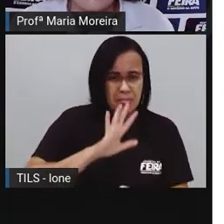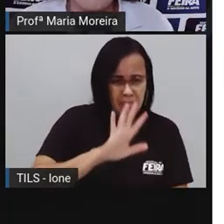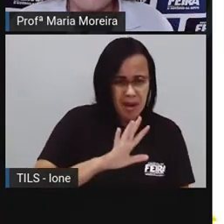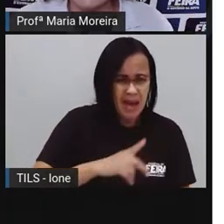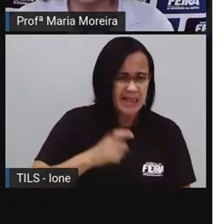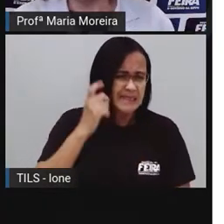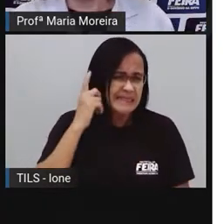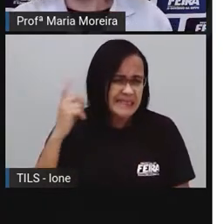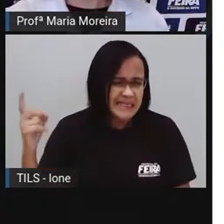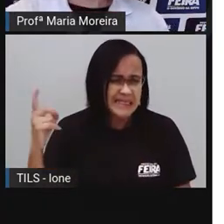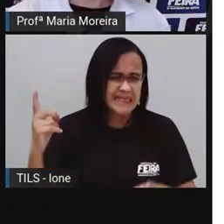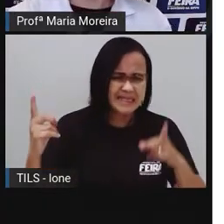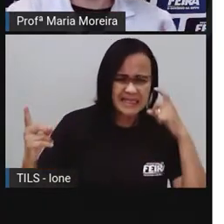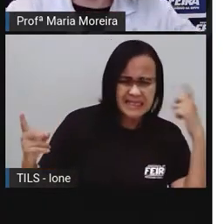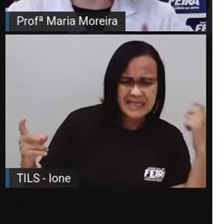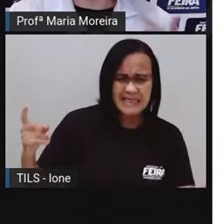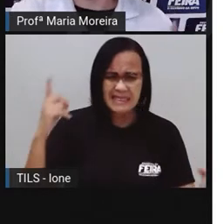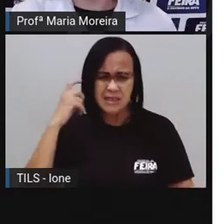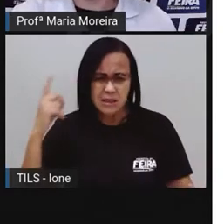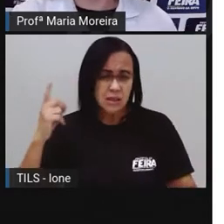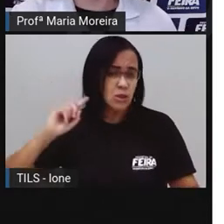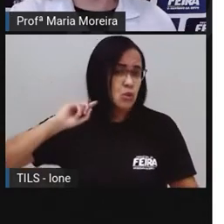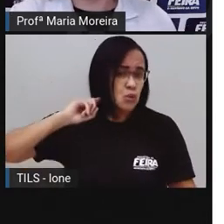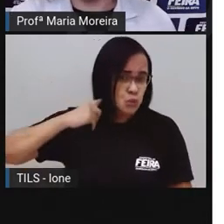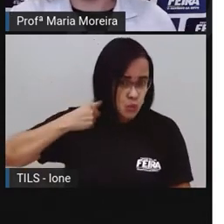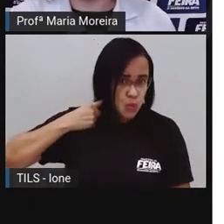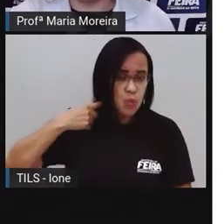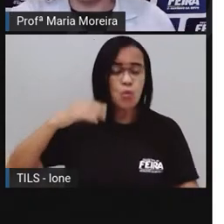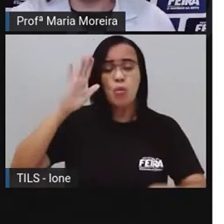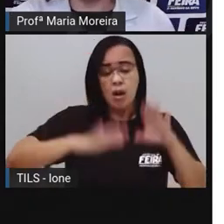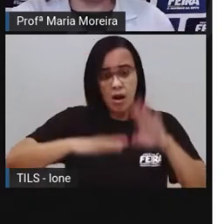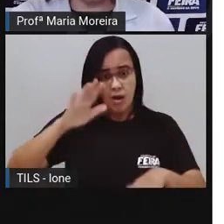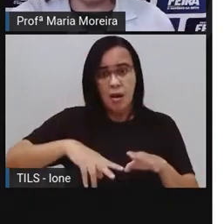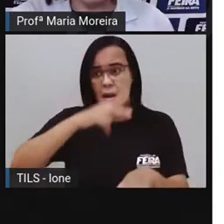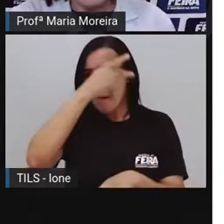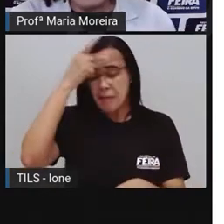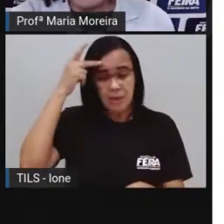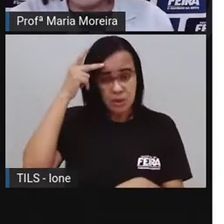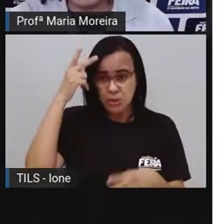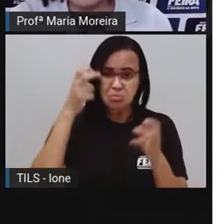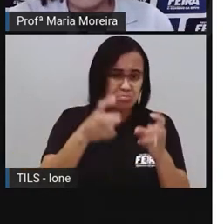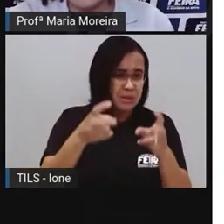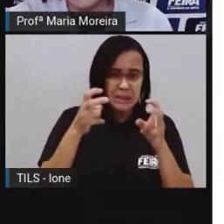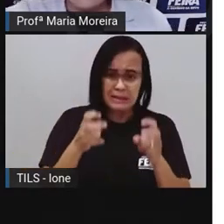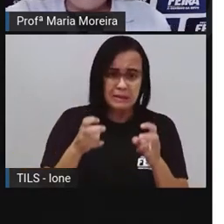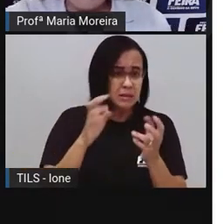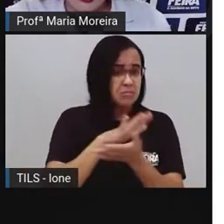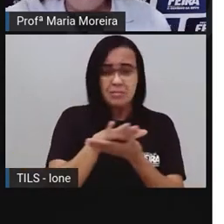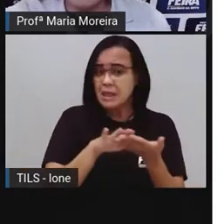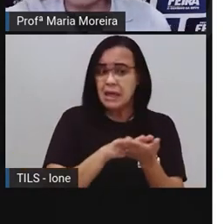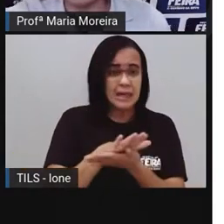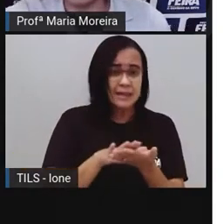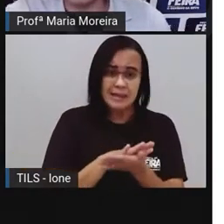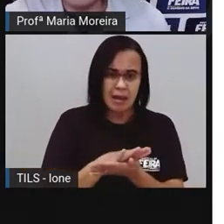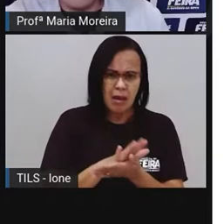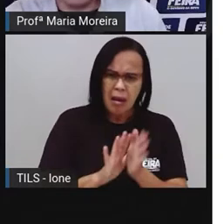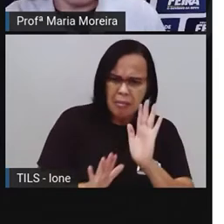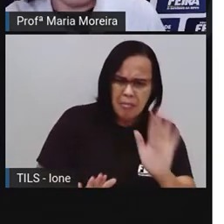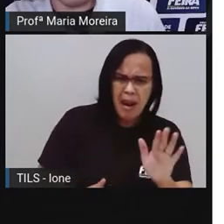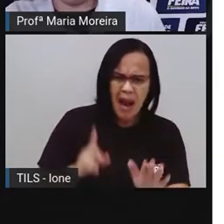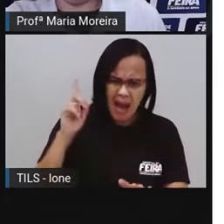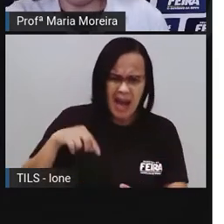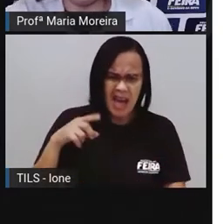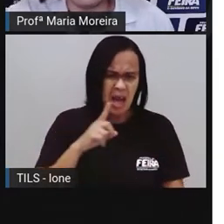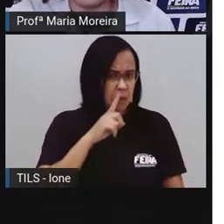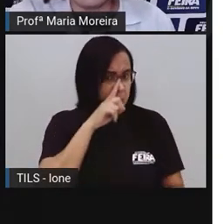despercebida, né, inclusive eu acredito aí que a maioria de vocês devem estar se perguntando, hum, poluição sonora, será que é tão grave assim? É,